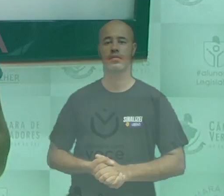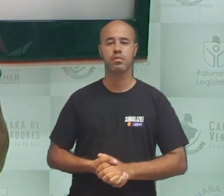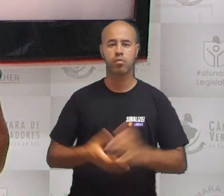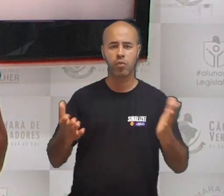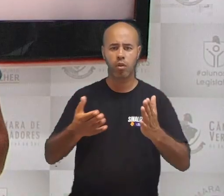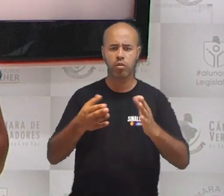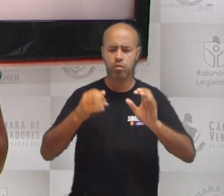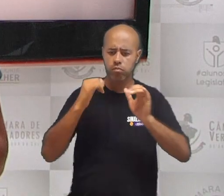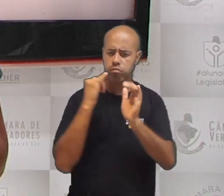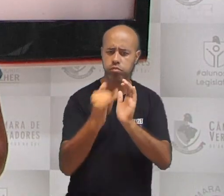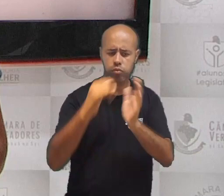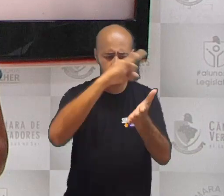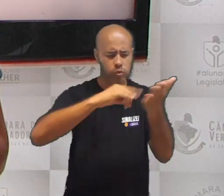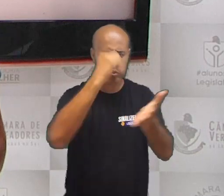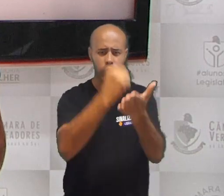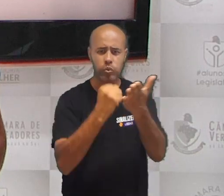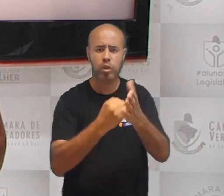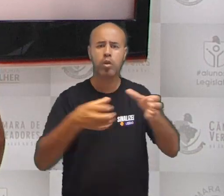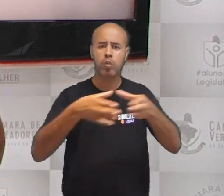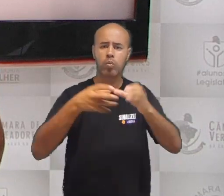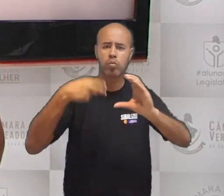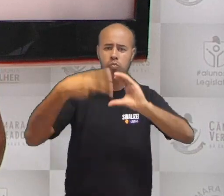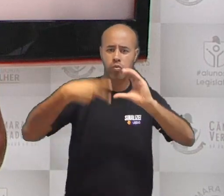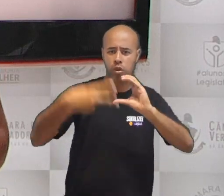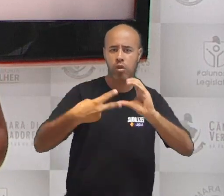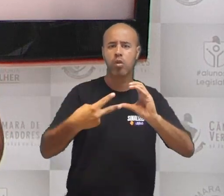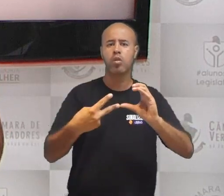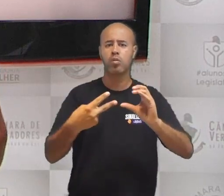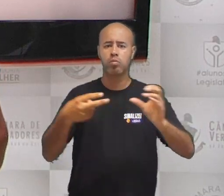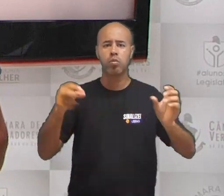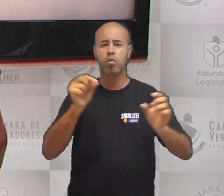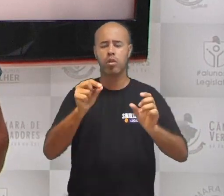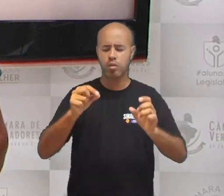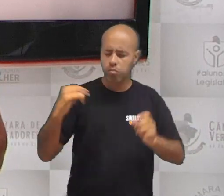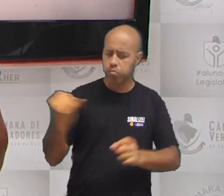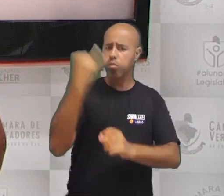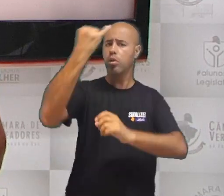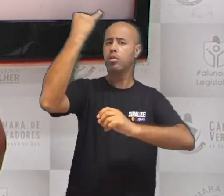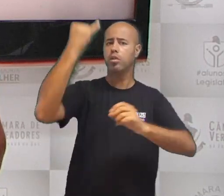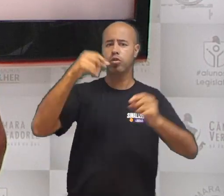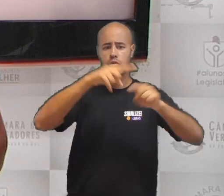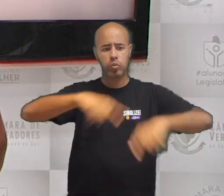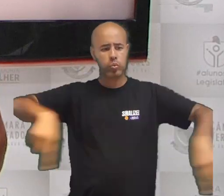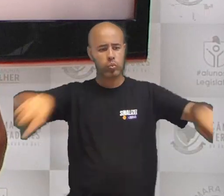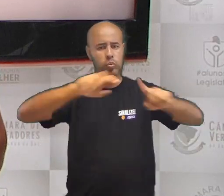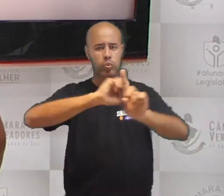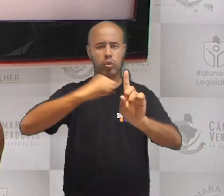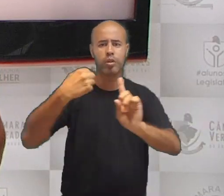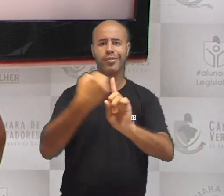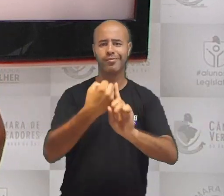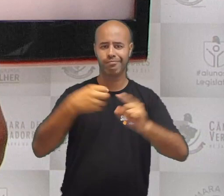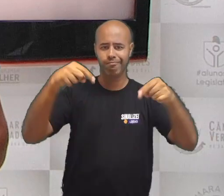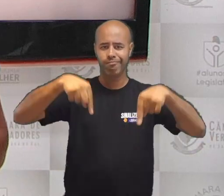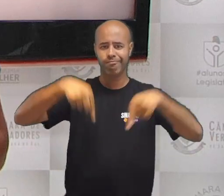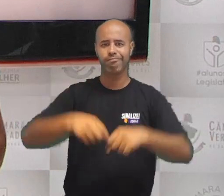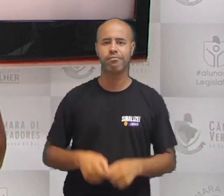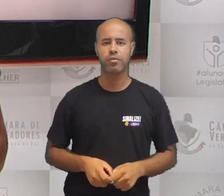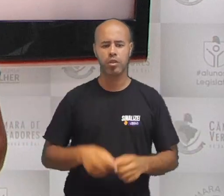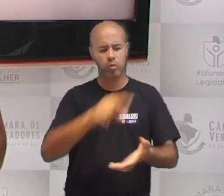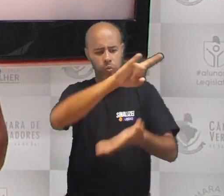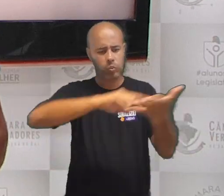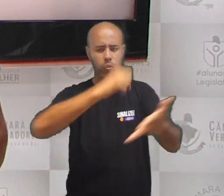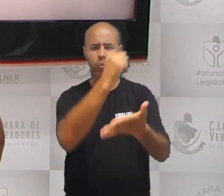Uma indicação foi protocolada na Câmara de Vereadores, trazendo à tona uma questão importante para a comunidade local. O